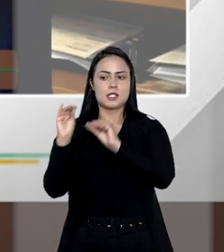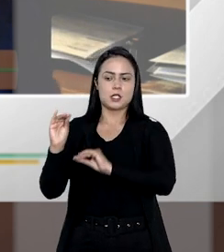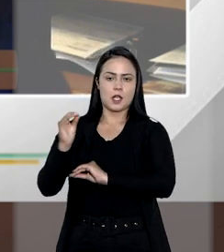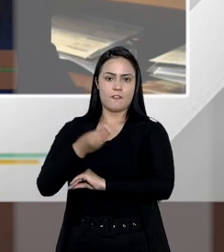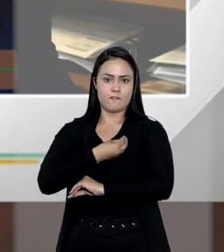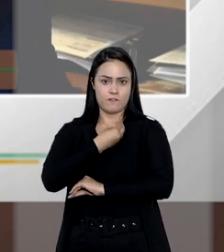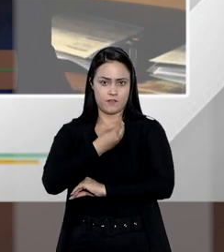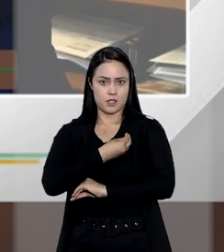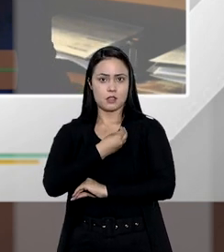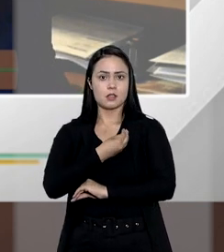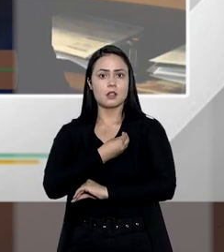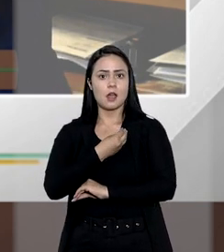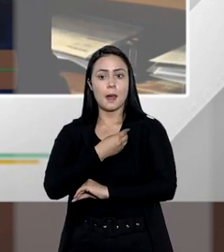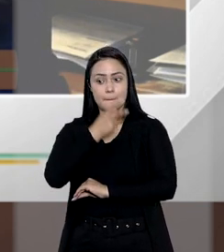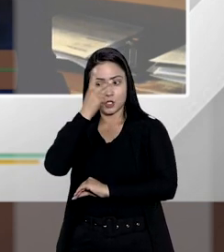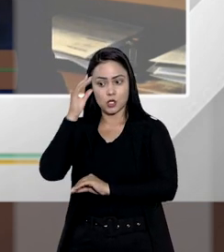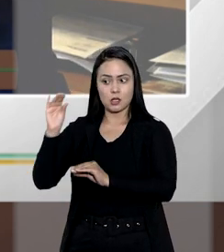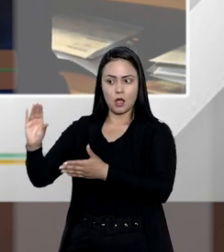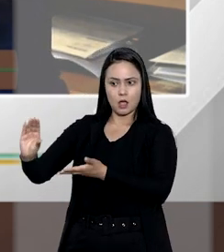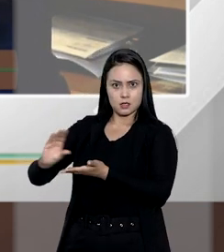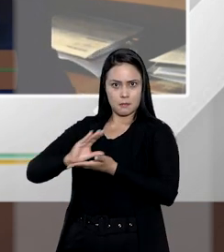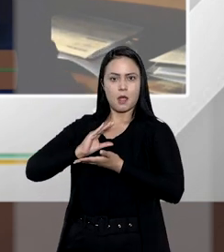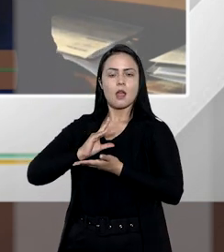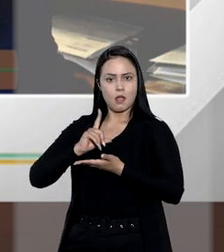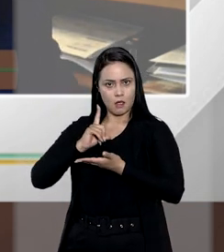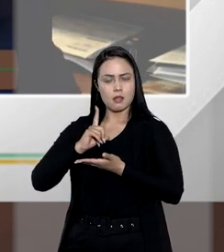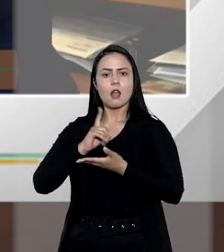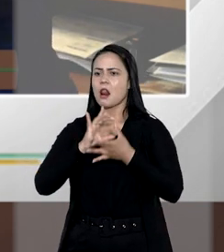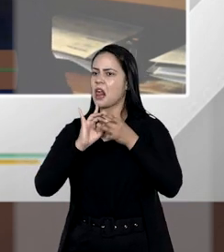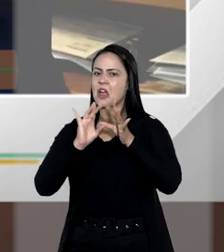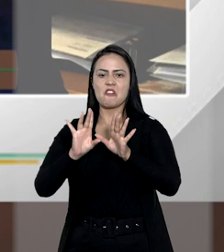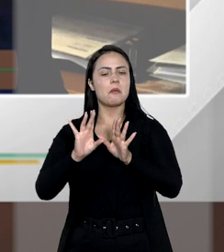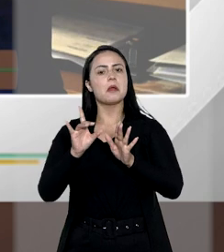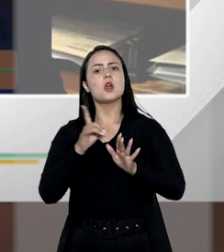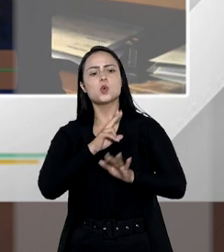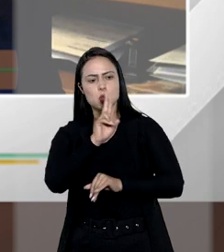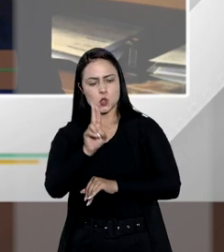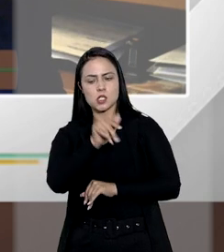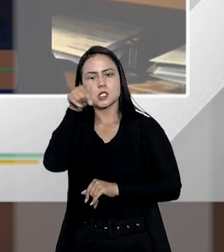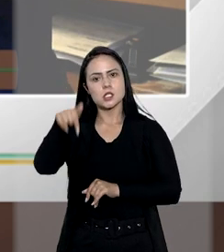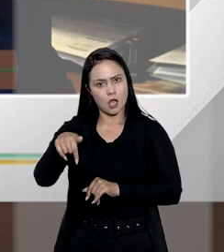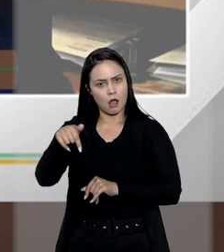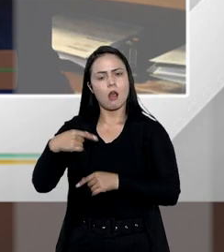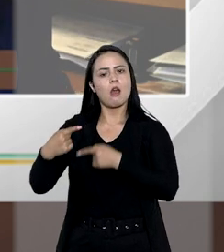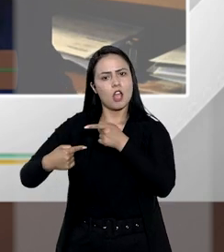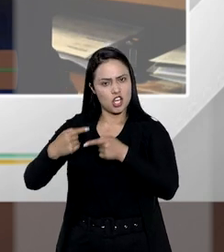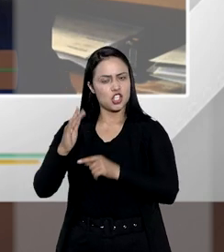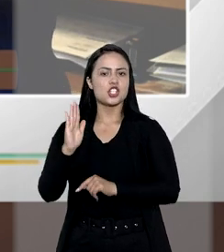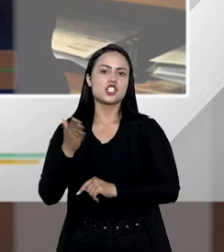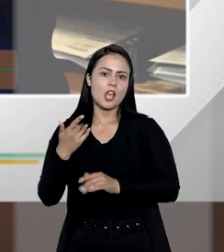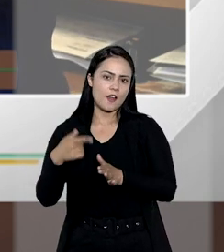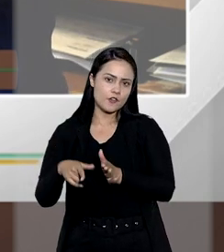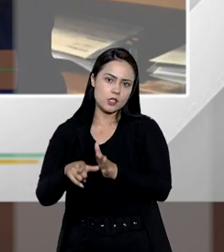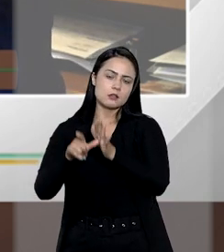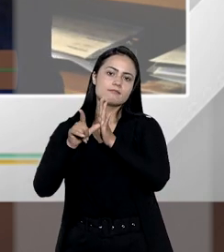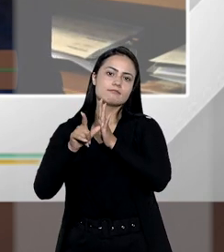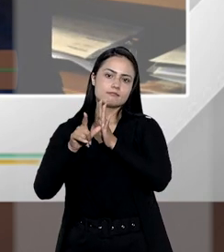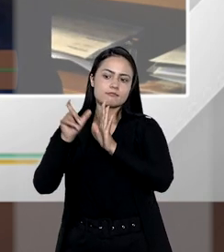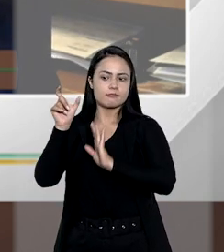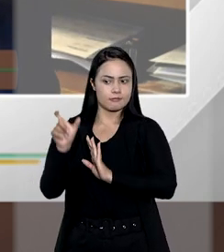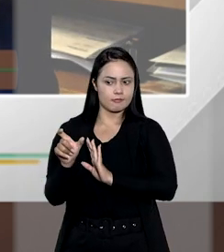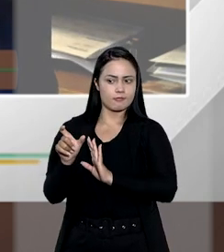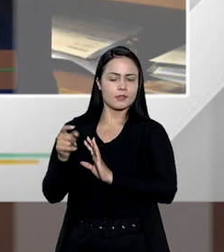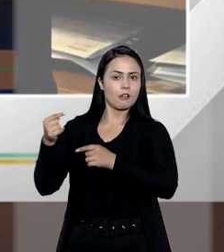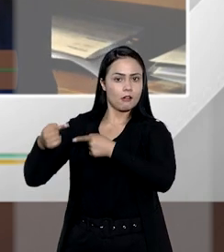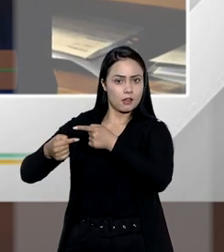em vida, os que receberam, os donatários, podem livremente dispor daquele bem, porque já foram antecipados com